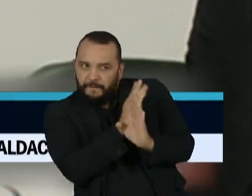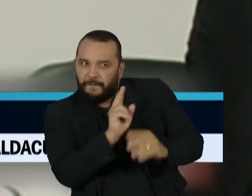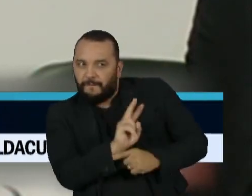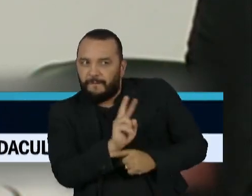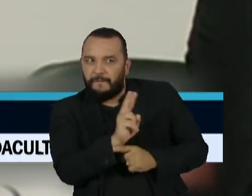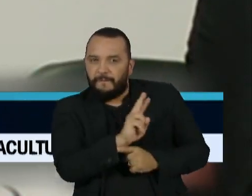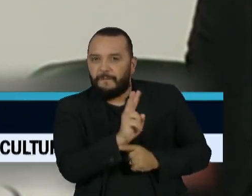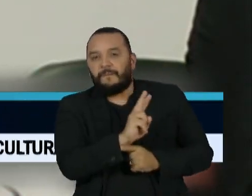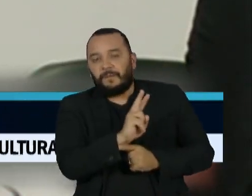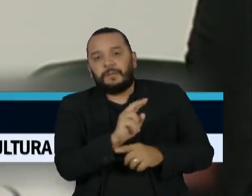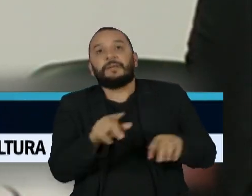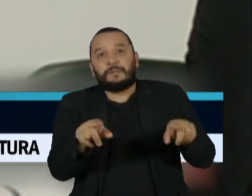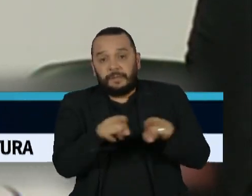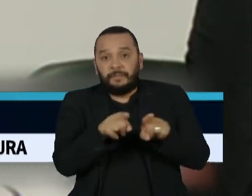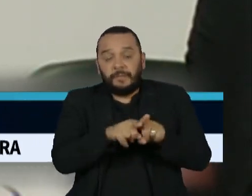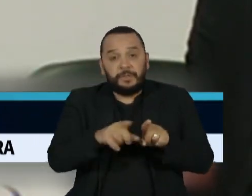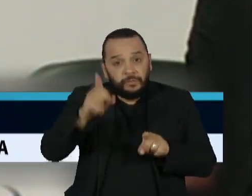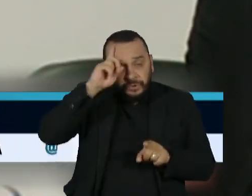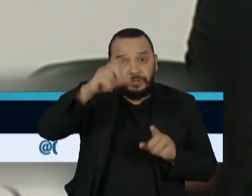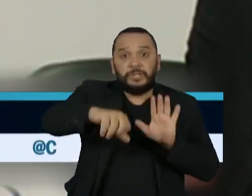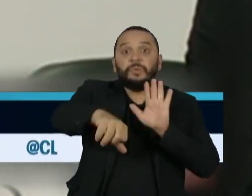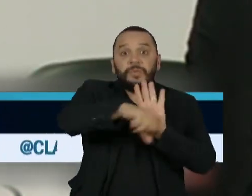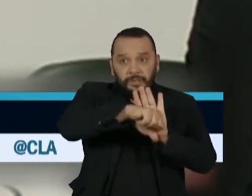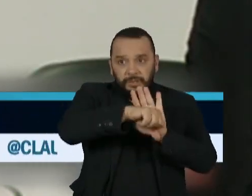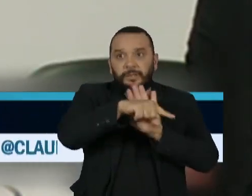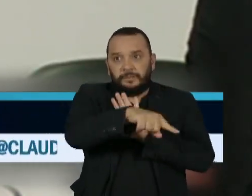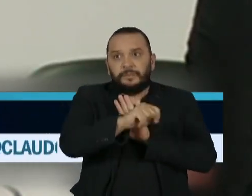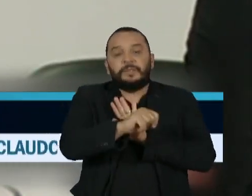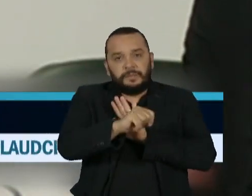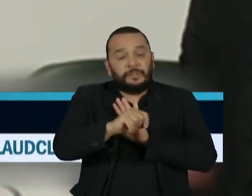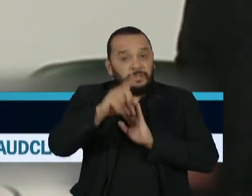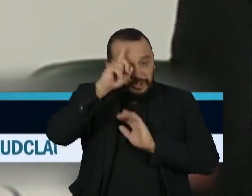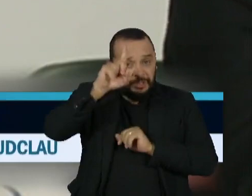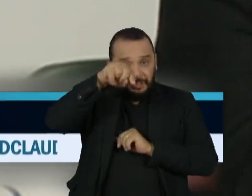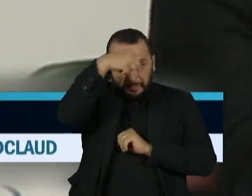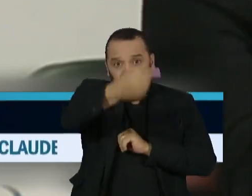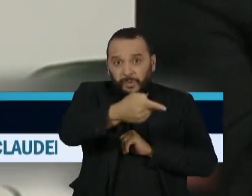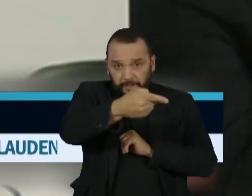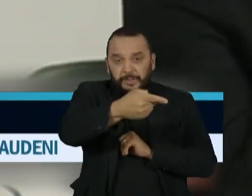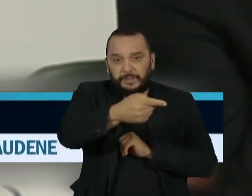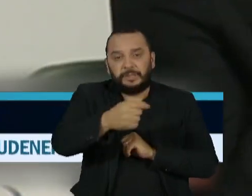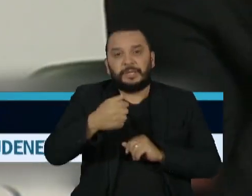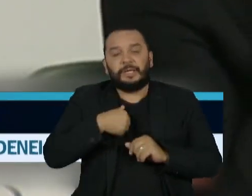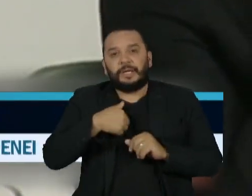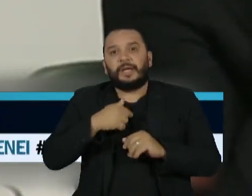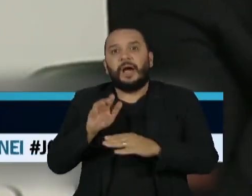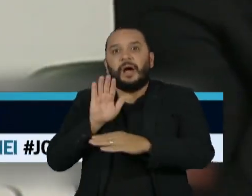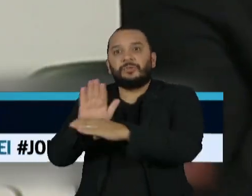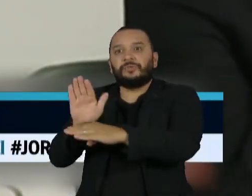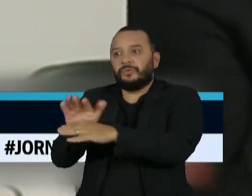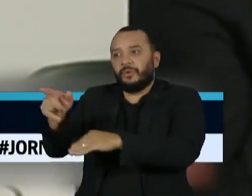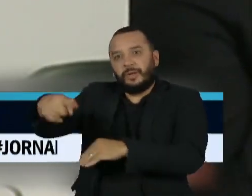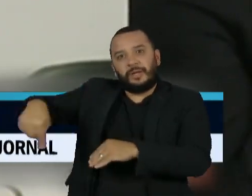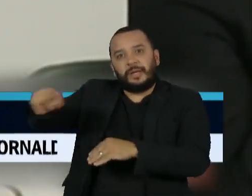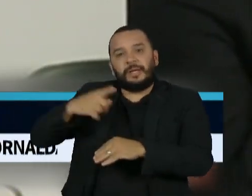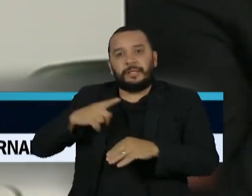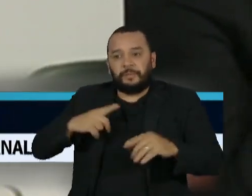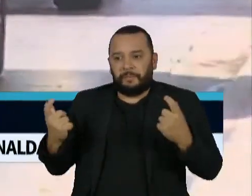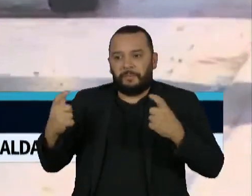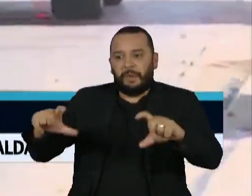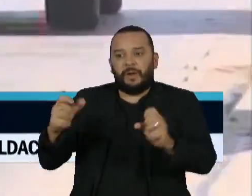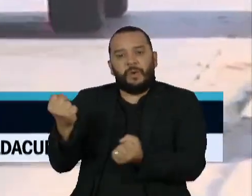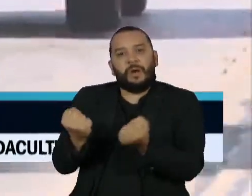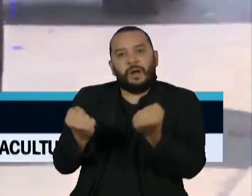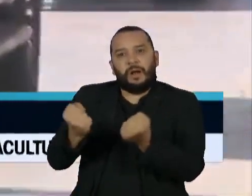a seguir ao crime, no dia imediatamente seguinte ao crime, ele auxilia os executores a trocar as placas do